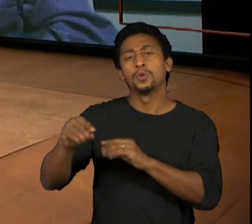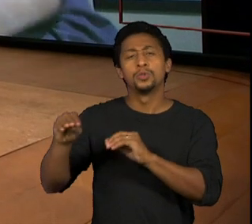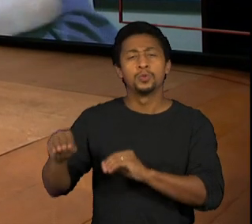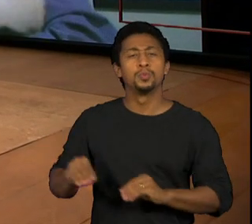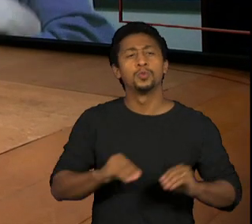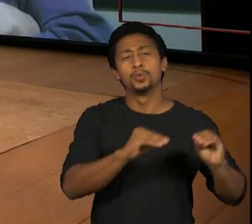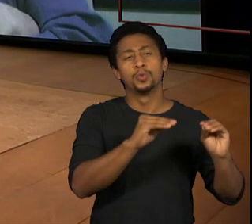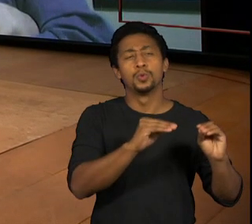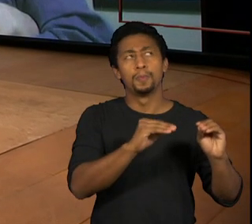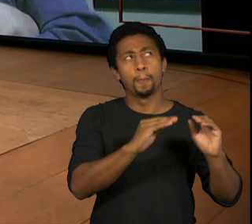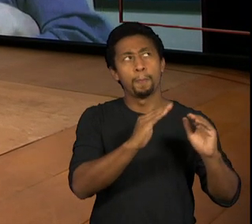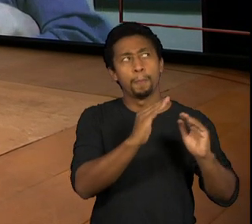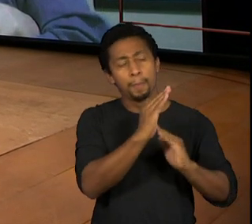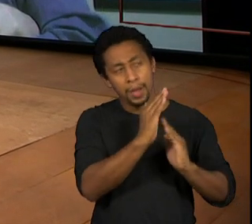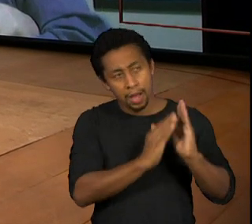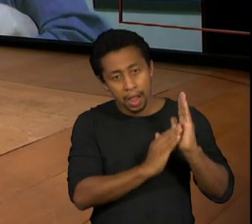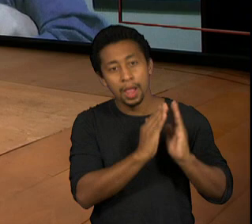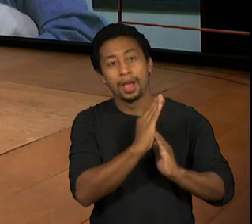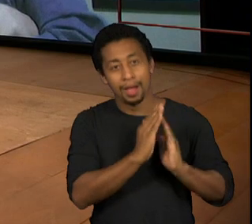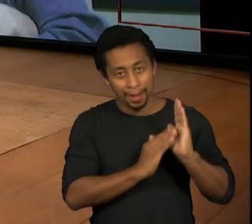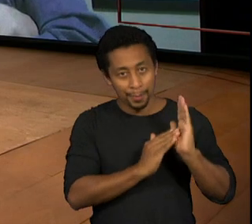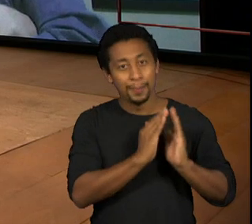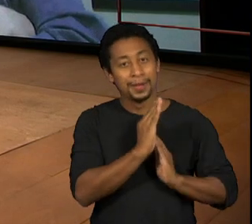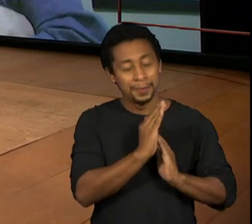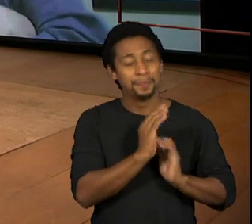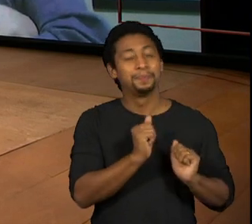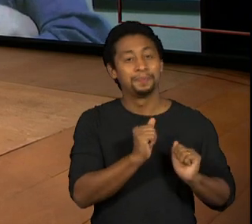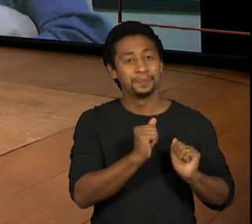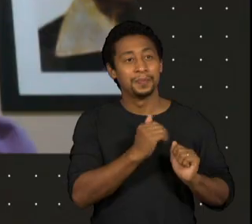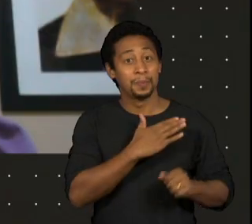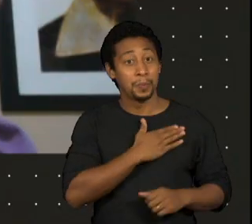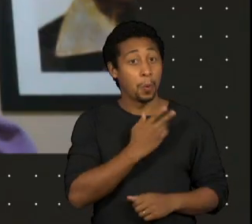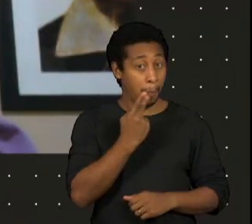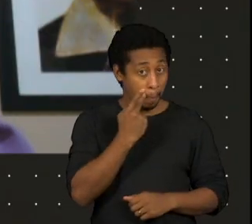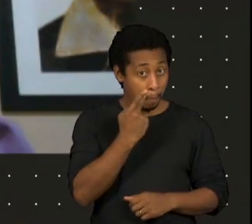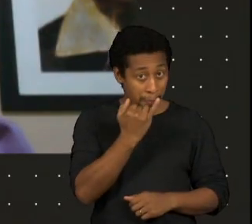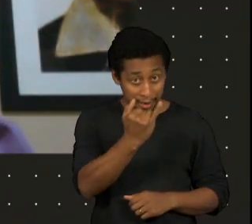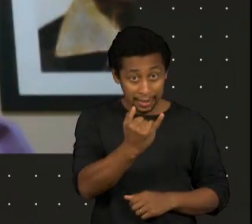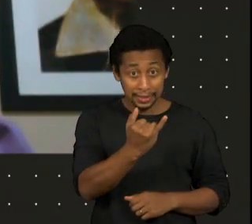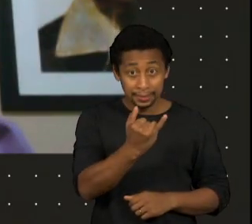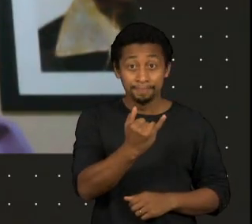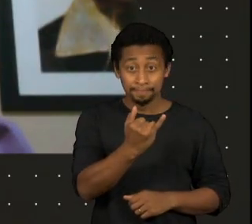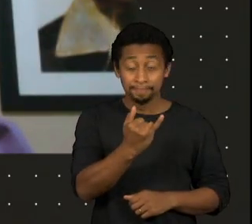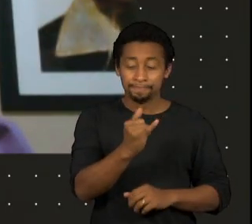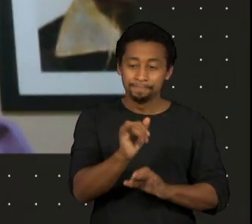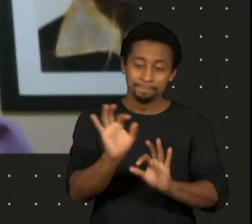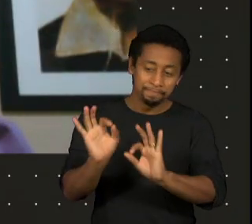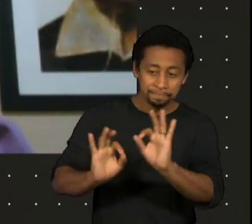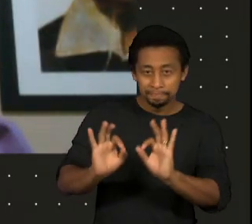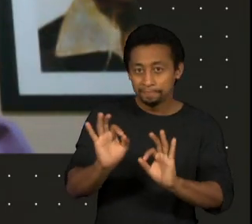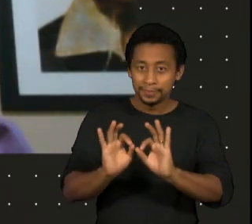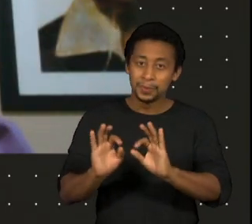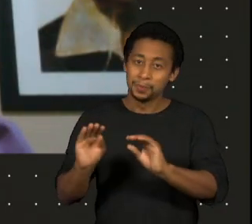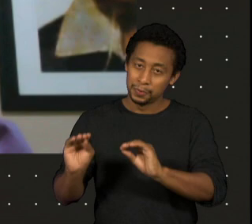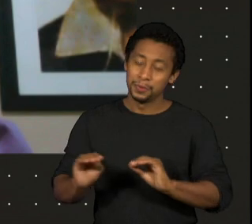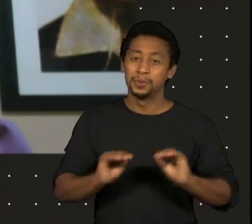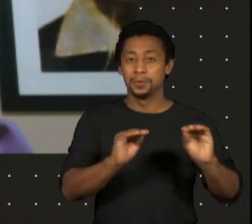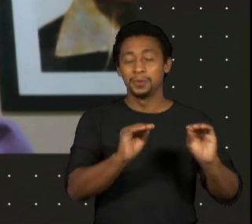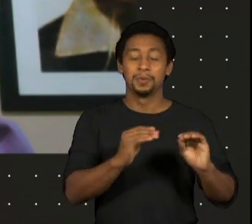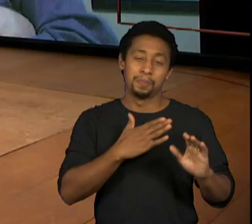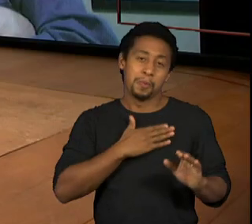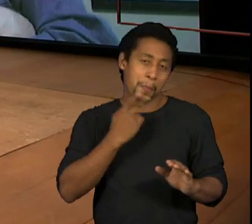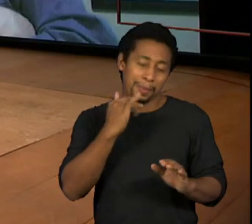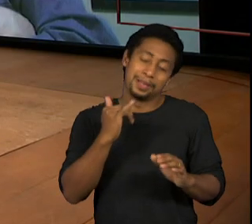depois para a CIT. Meu pai era contador, então começou a trabalhar com imóveis.